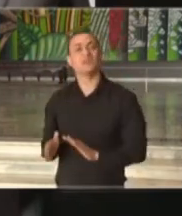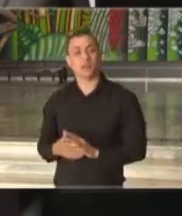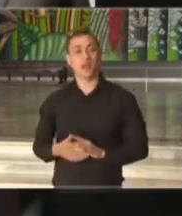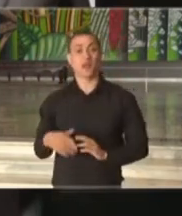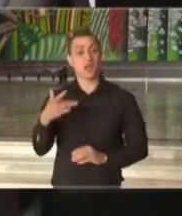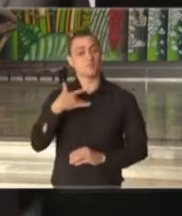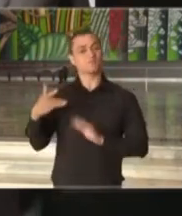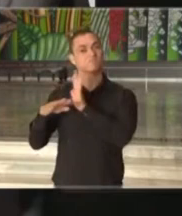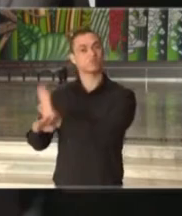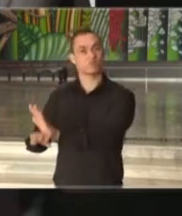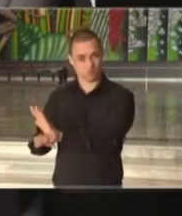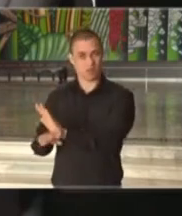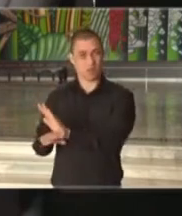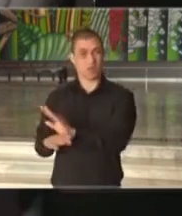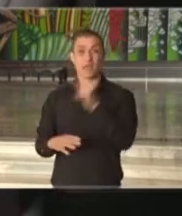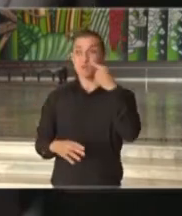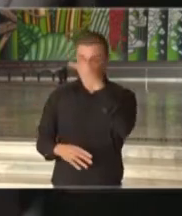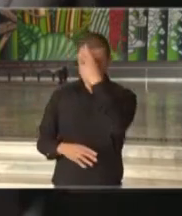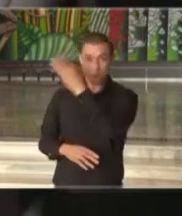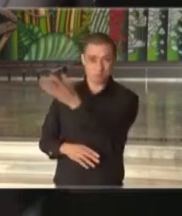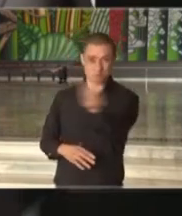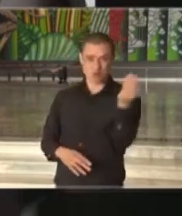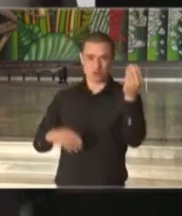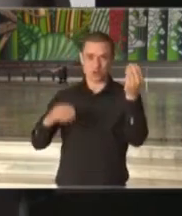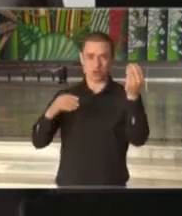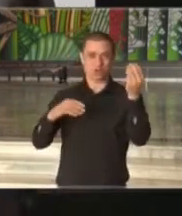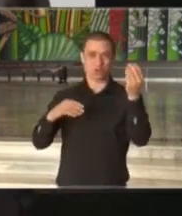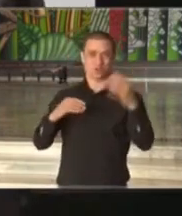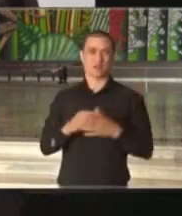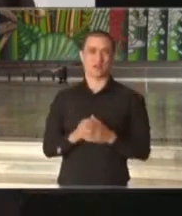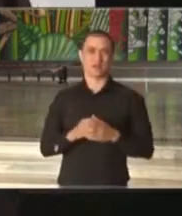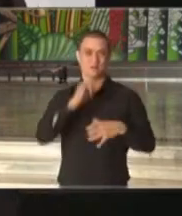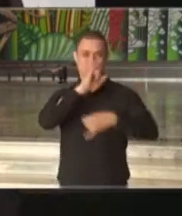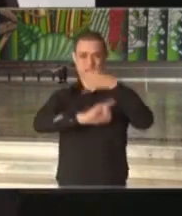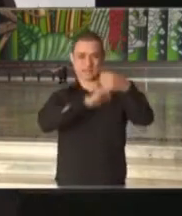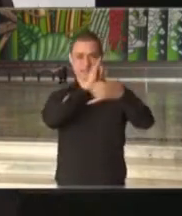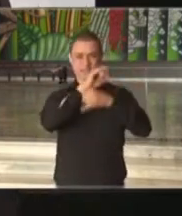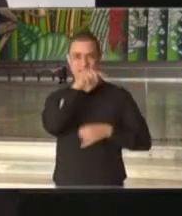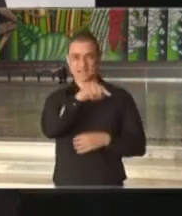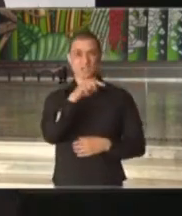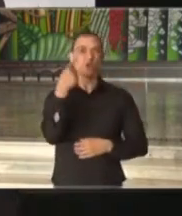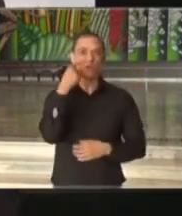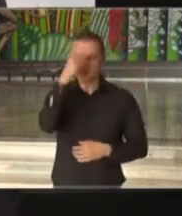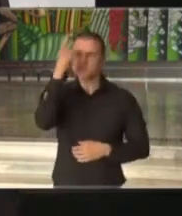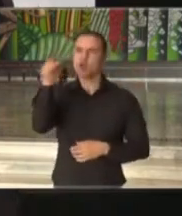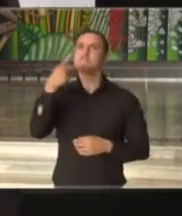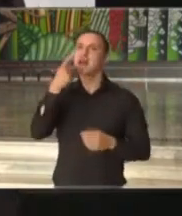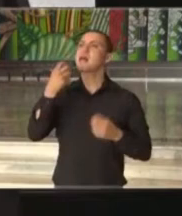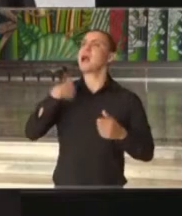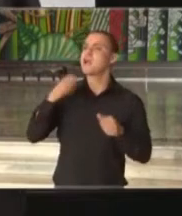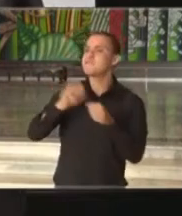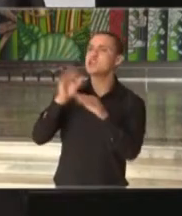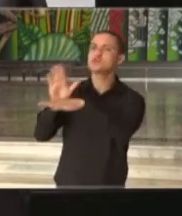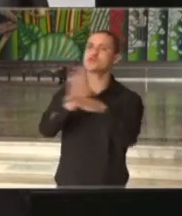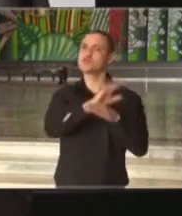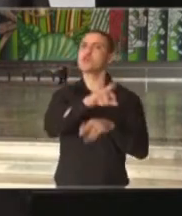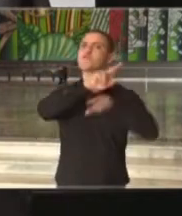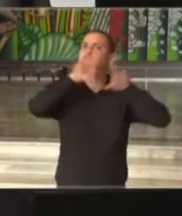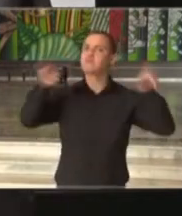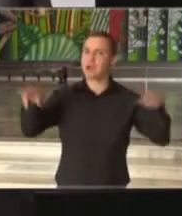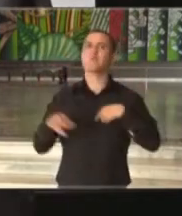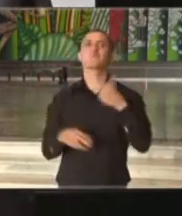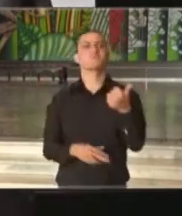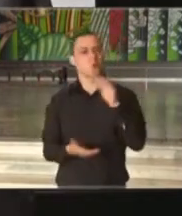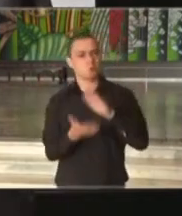solidários, eu vejo muitas redes solidárias pela rede digital, pela internet e vejo muitos atos